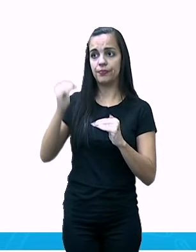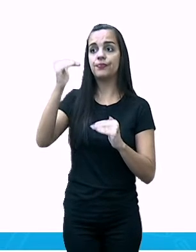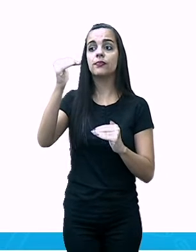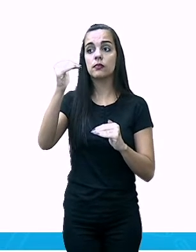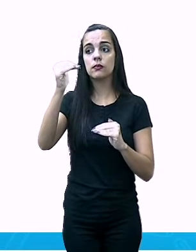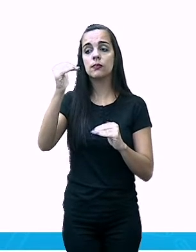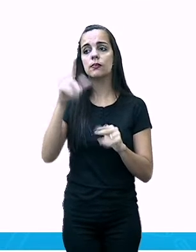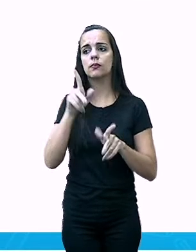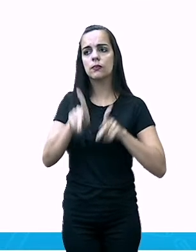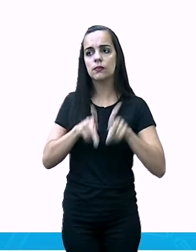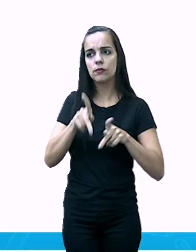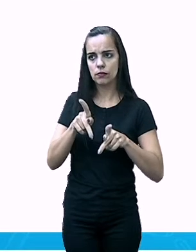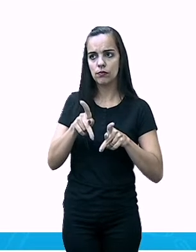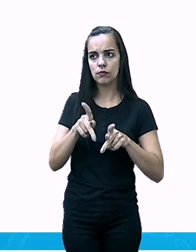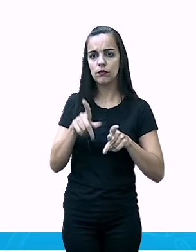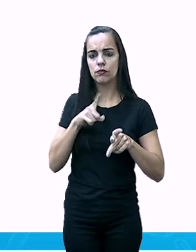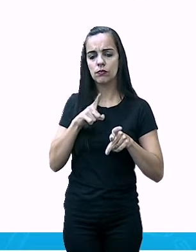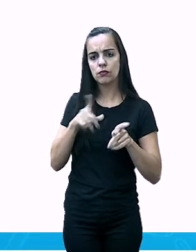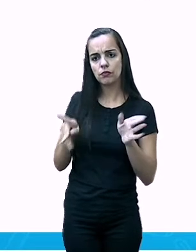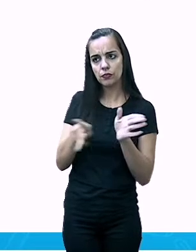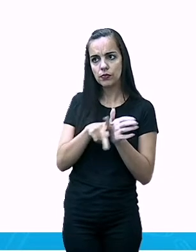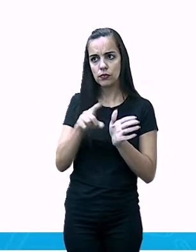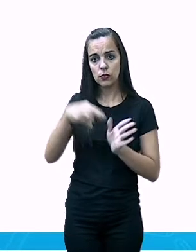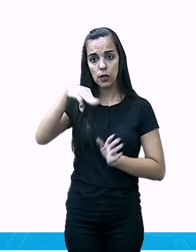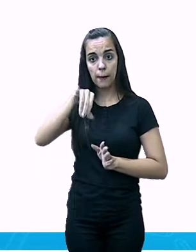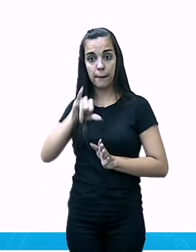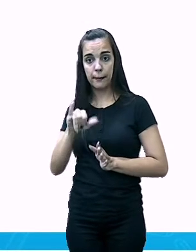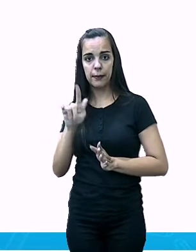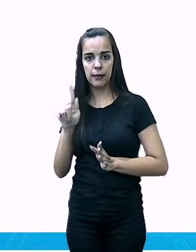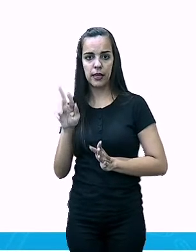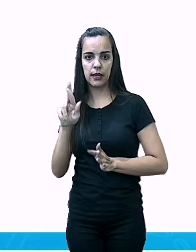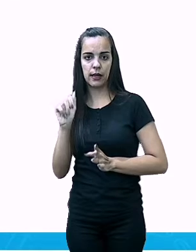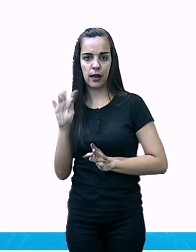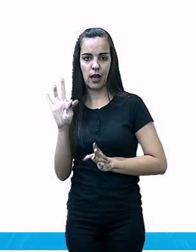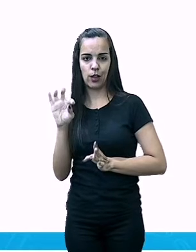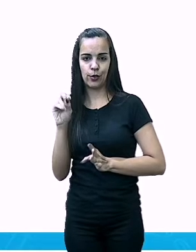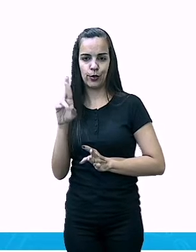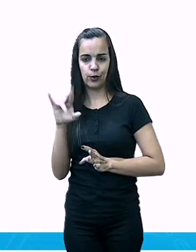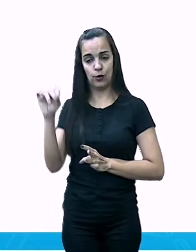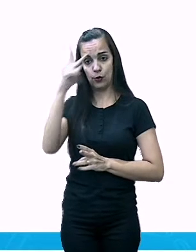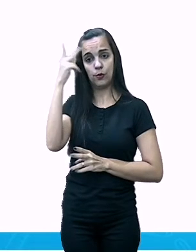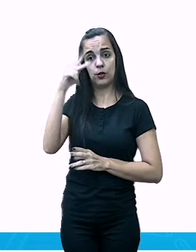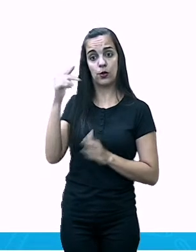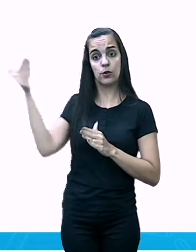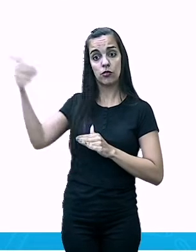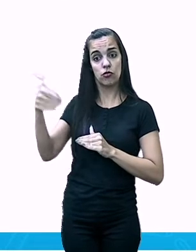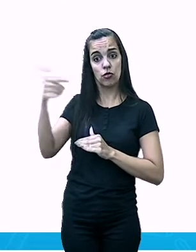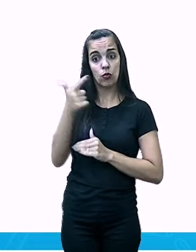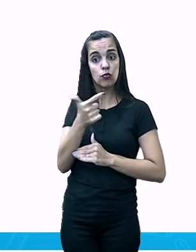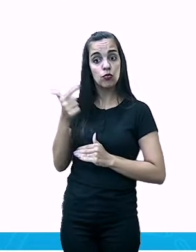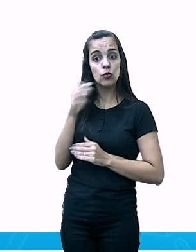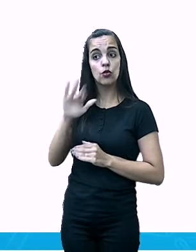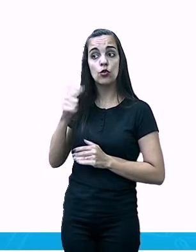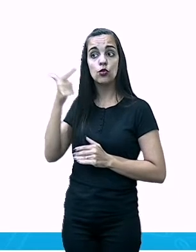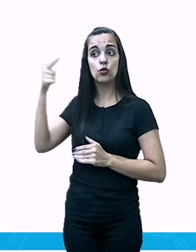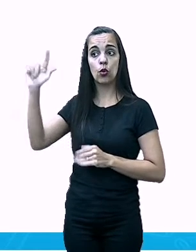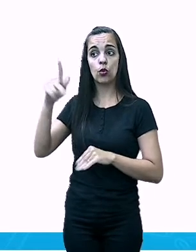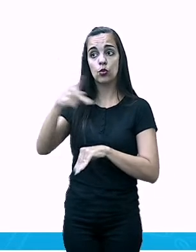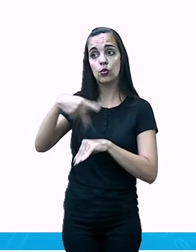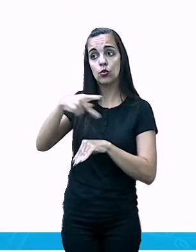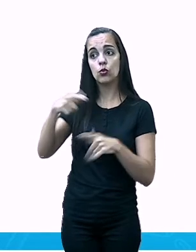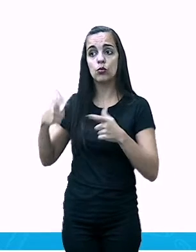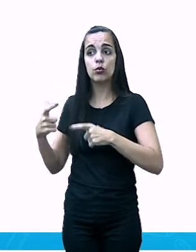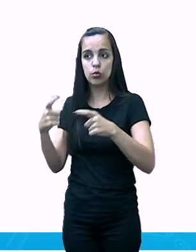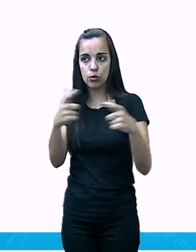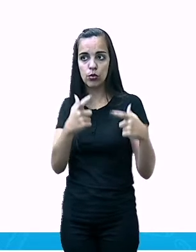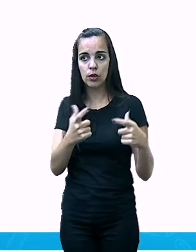do saldo migratório, né? Positivo. Porque saíram daqui 95 e entraram